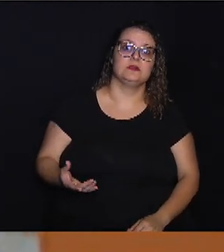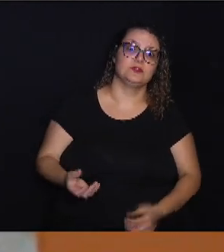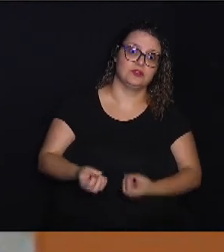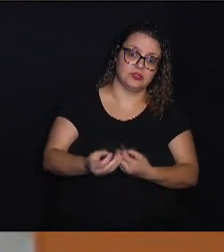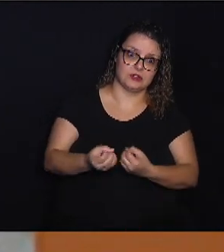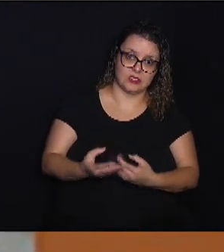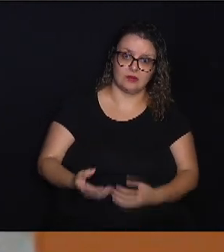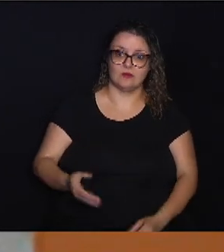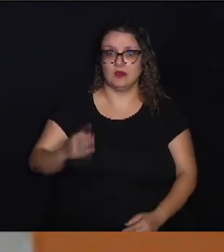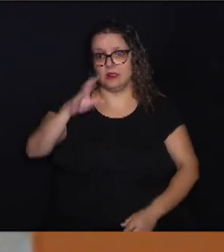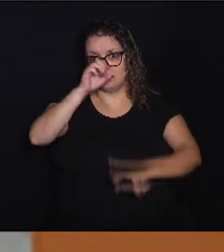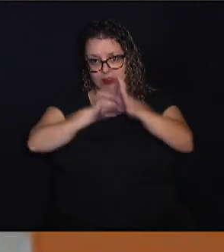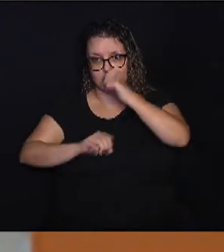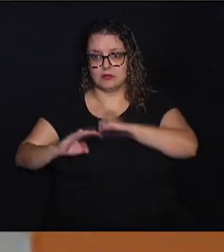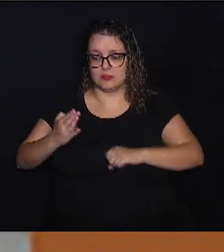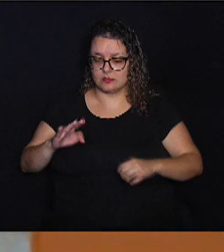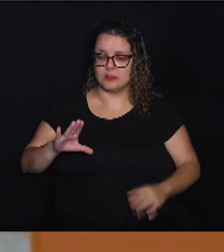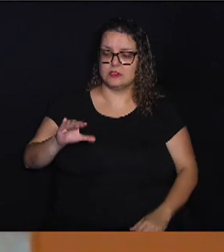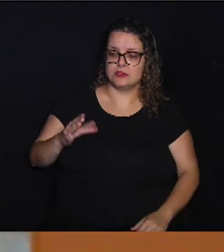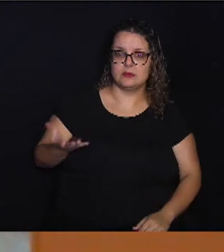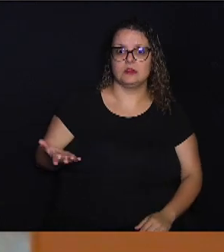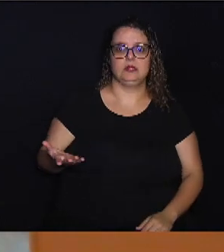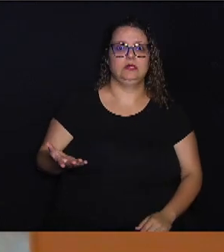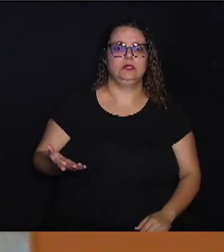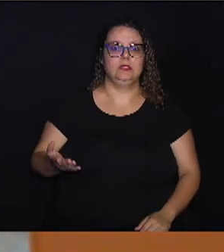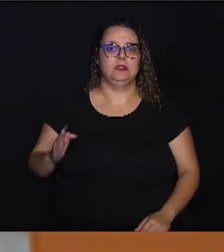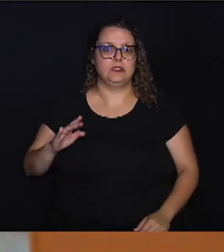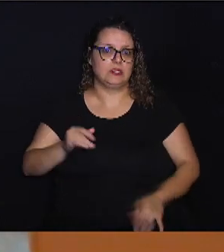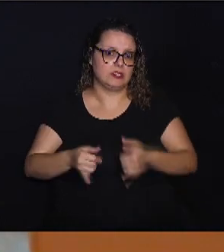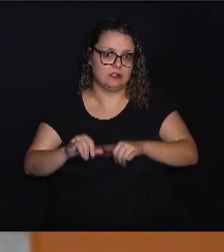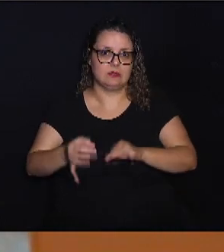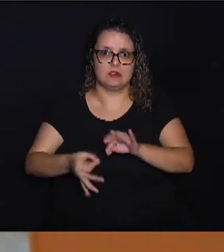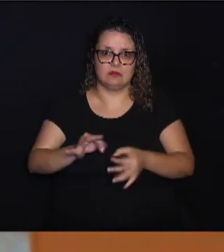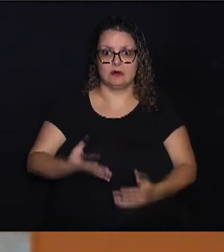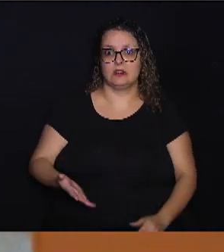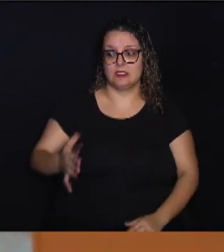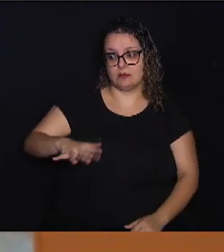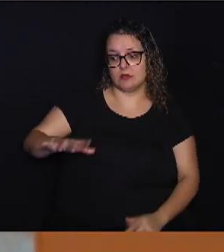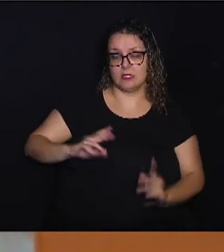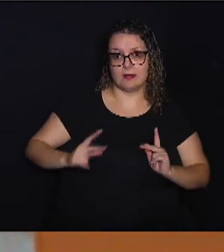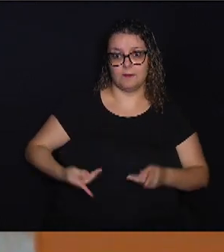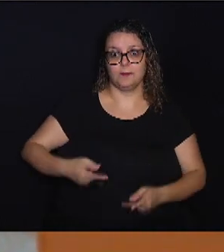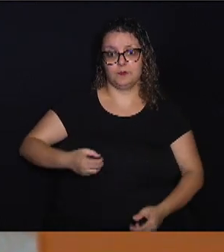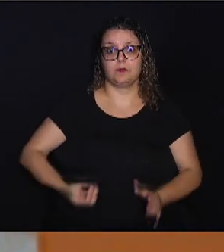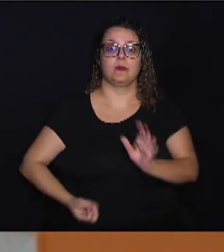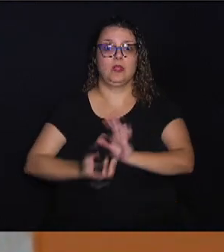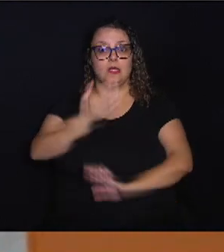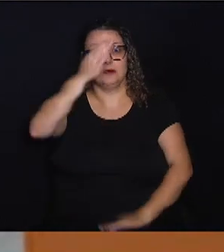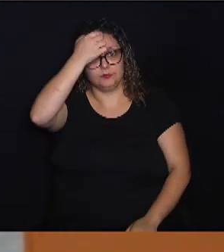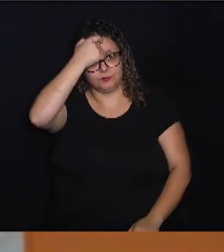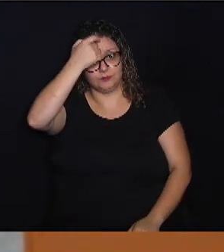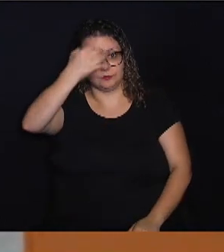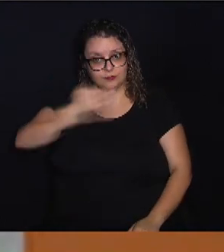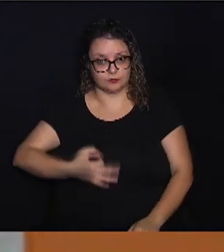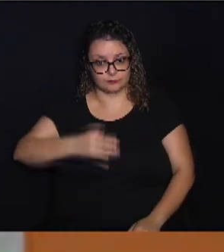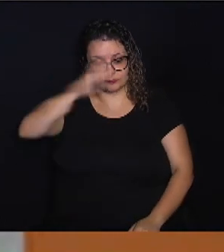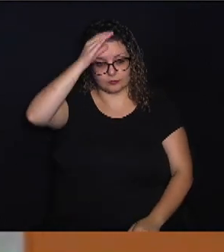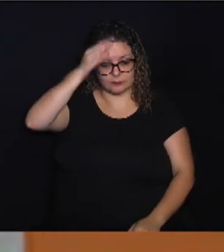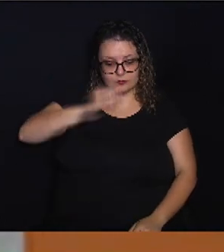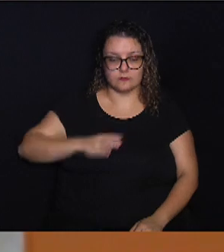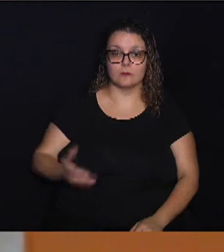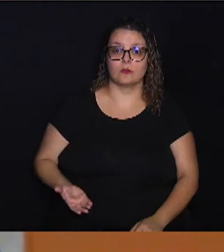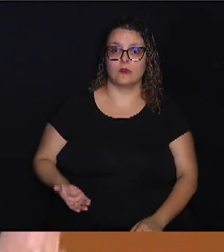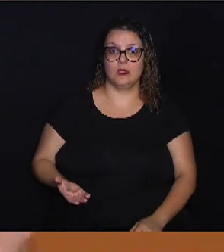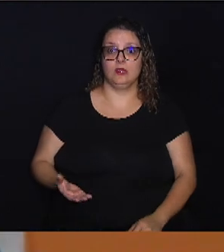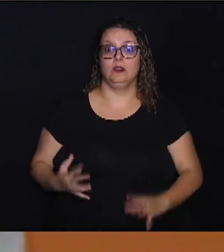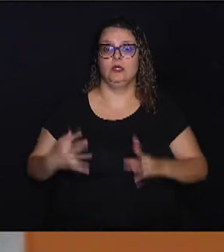Ele tem também a área de humanidades, que aqui não é para formar só cientista, para formar o cidadão também, né? E